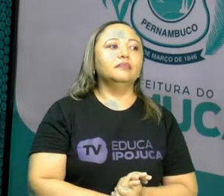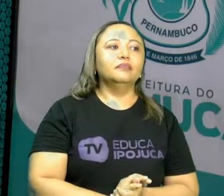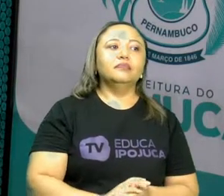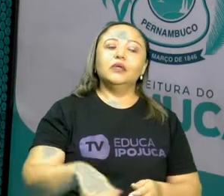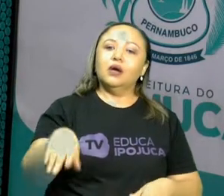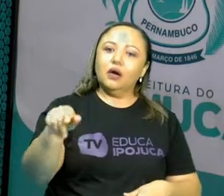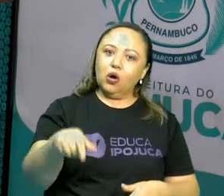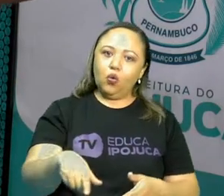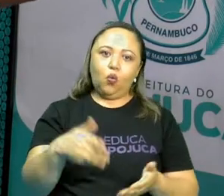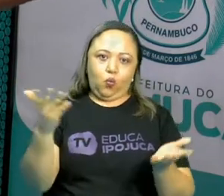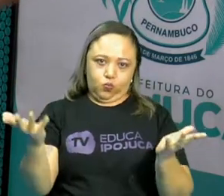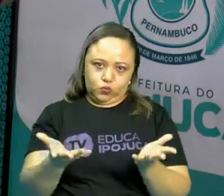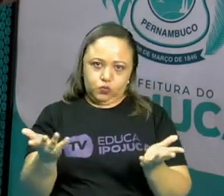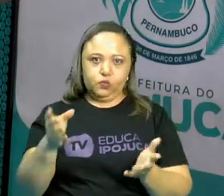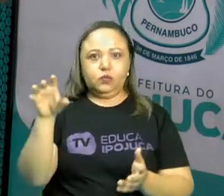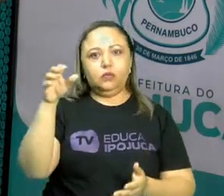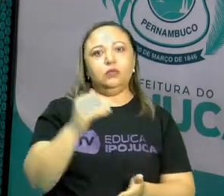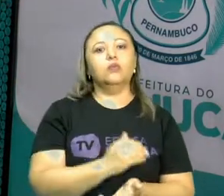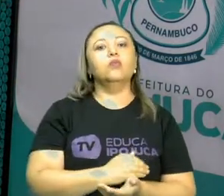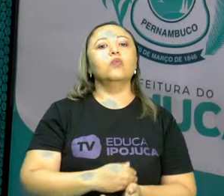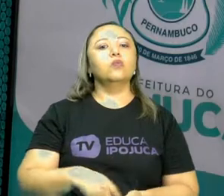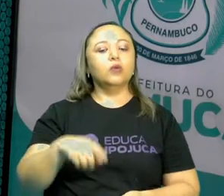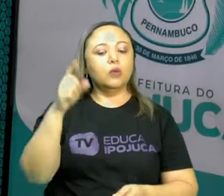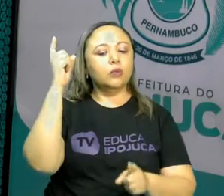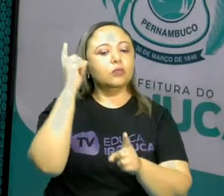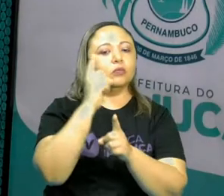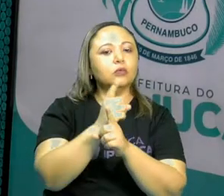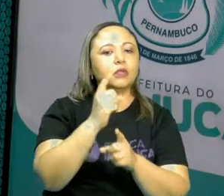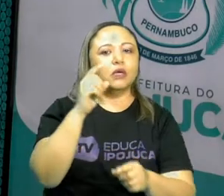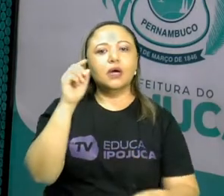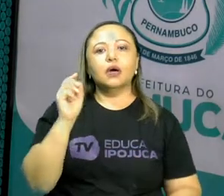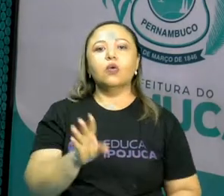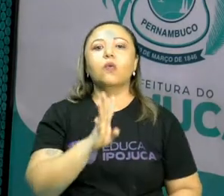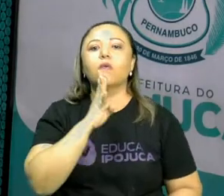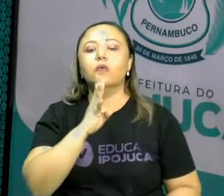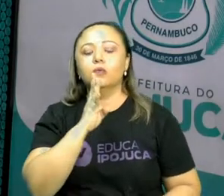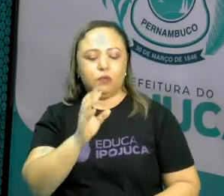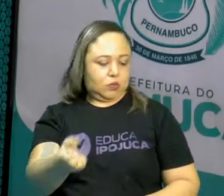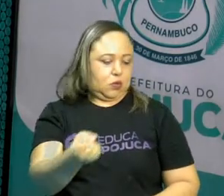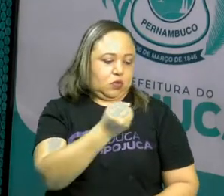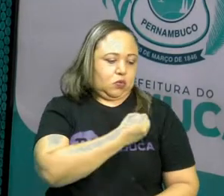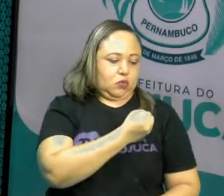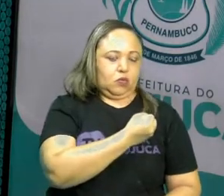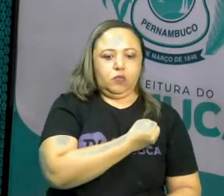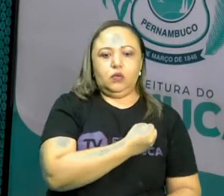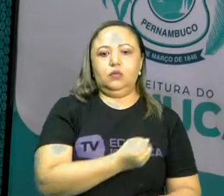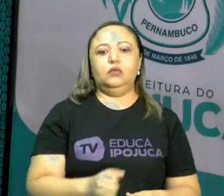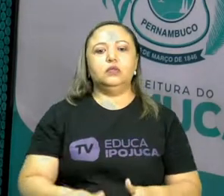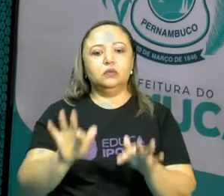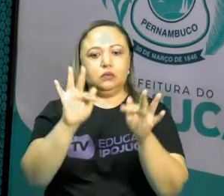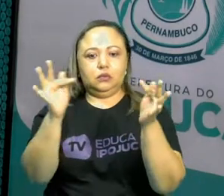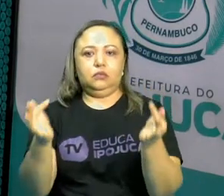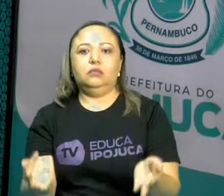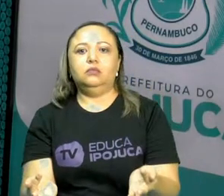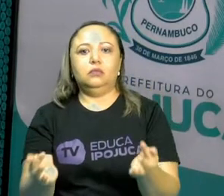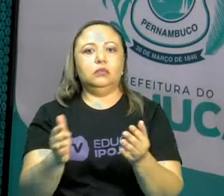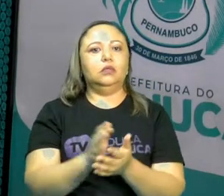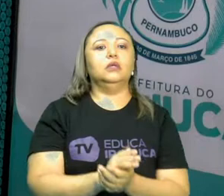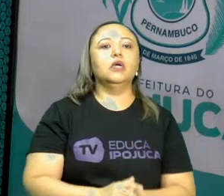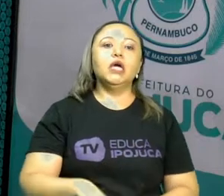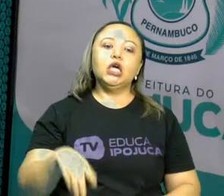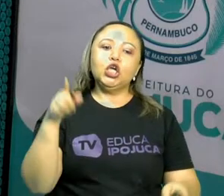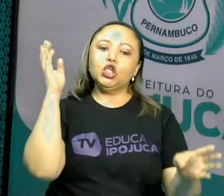Então, na aula de hoje, nós vamos identificar os números, os múltiplos de um número natural e também descobrimos